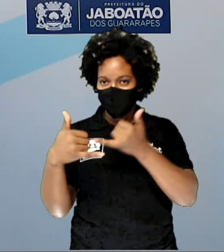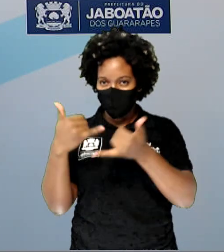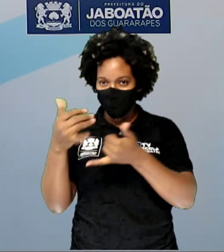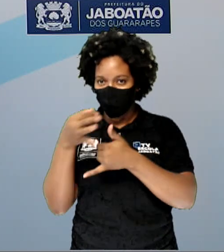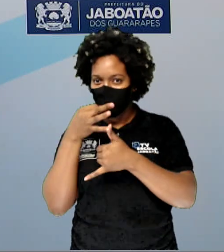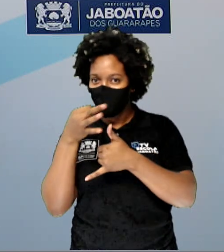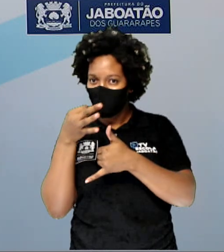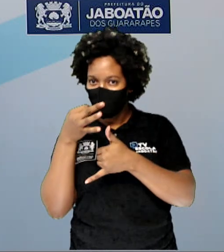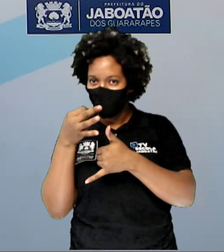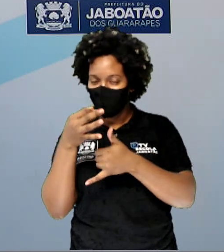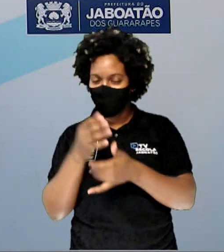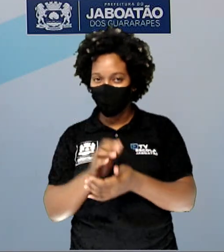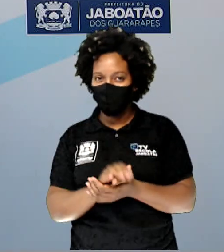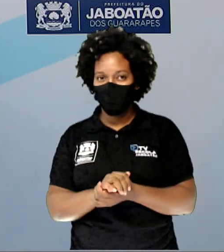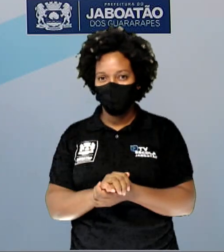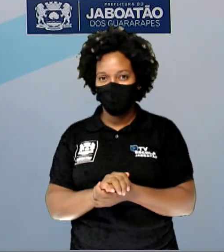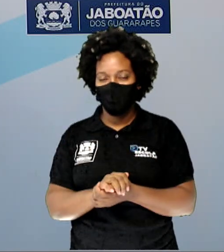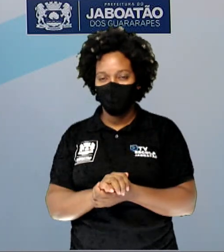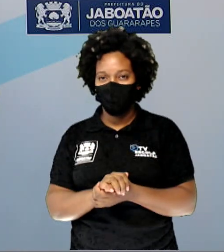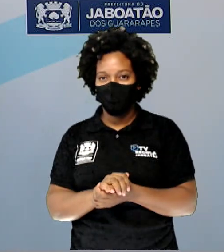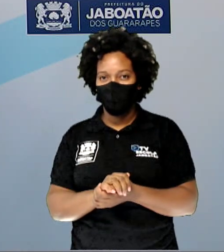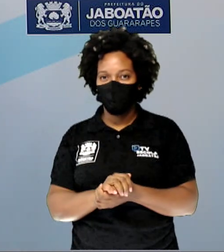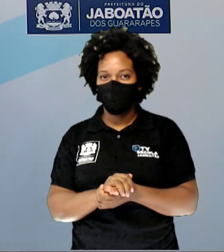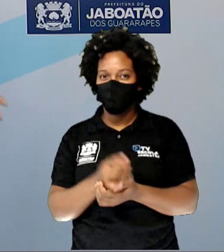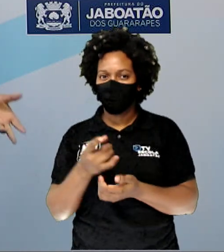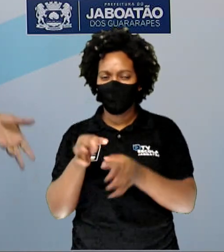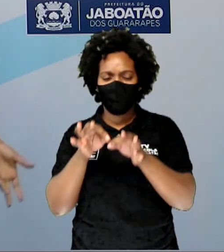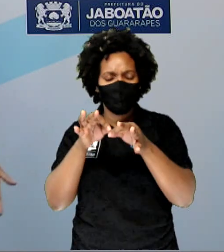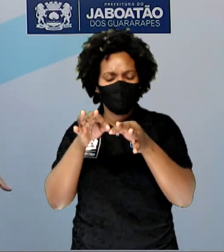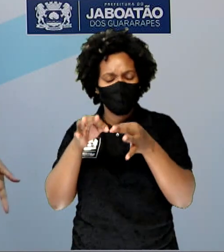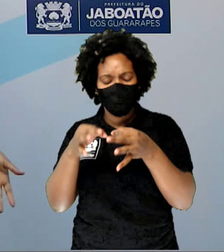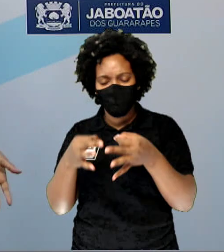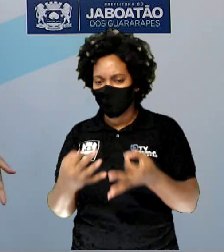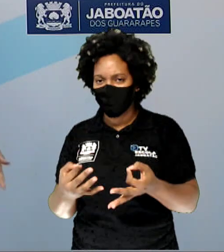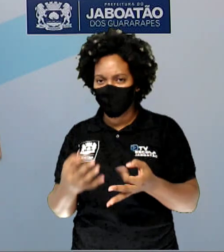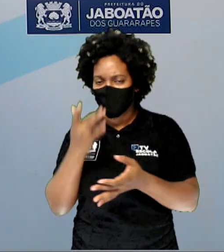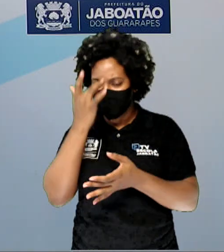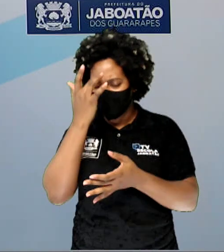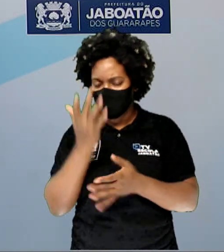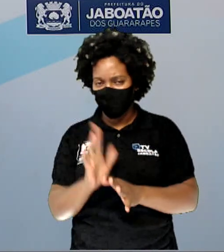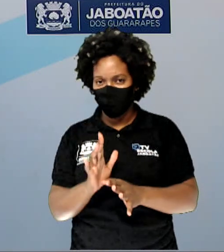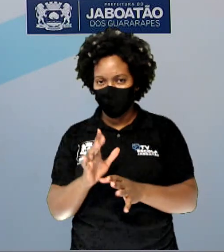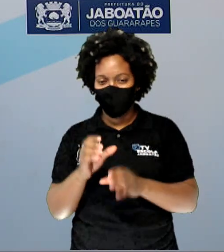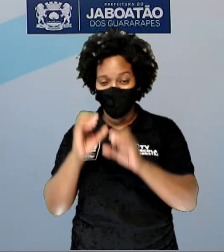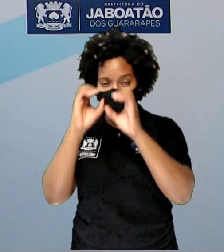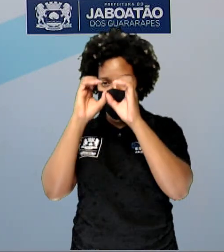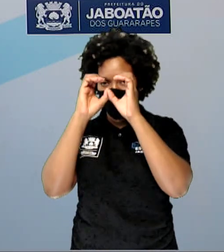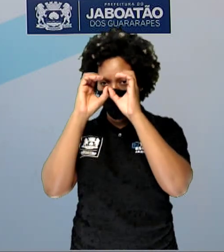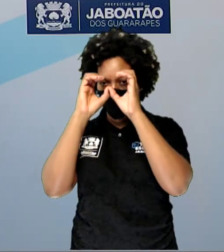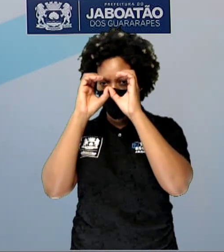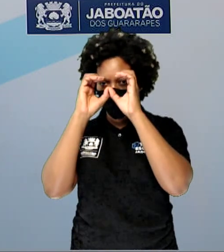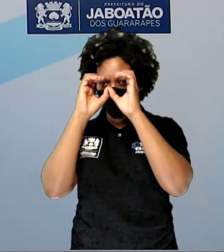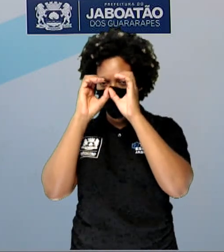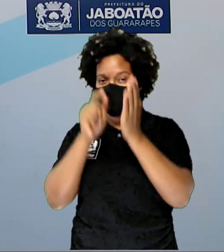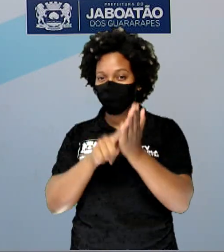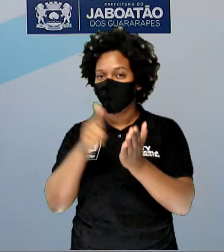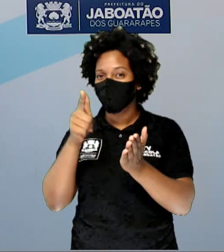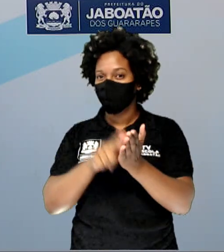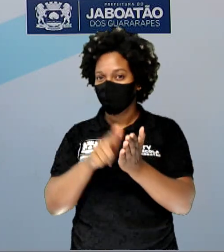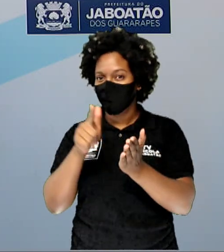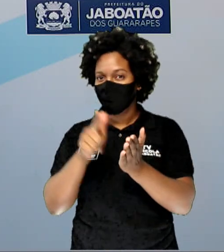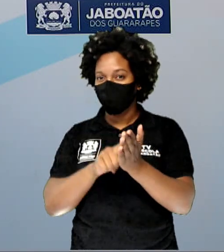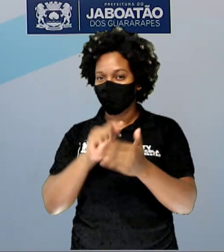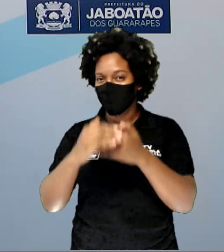sugestão que eu trouxe para vocês. Esse é simples demais de fazer. Um binóculo de rolinho de papel higiênico.